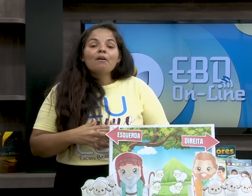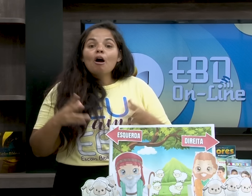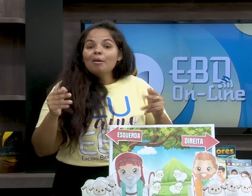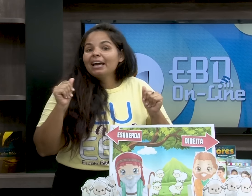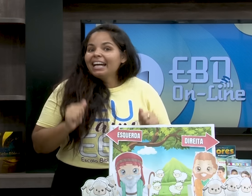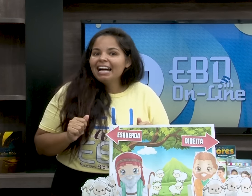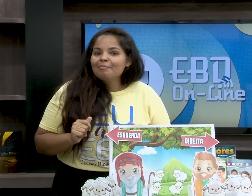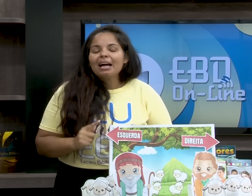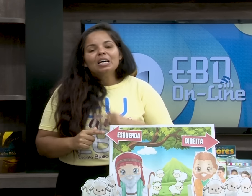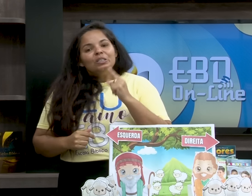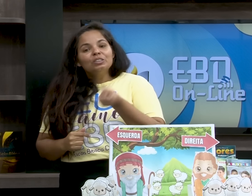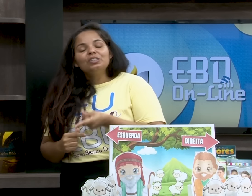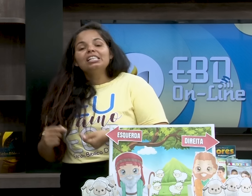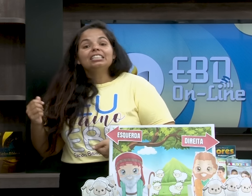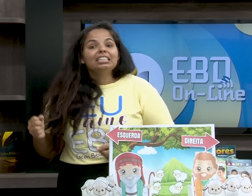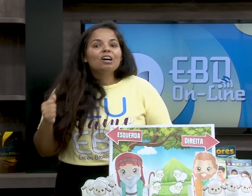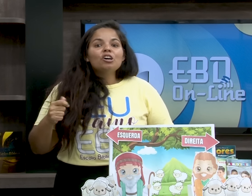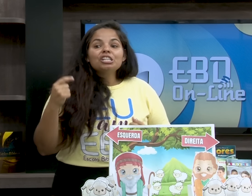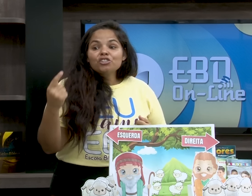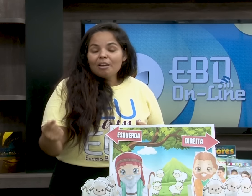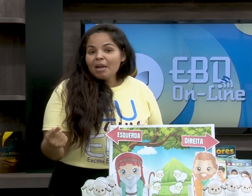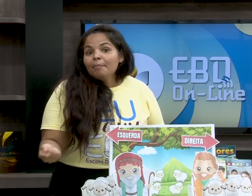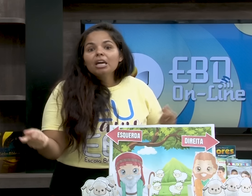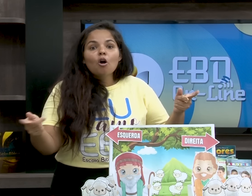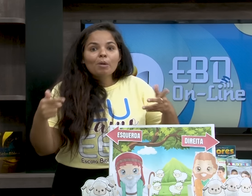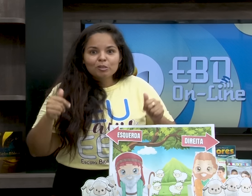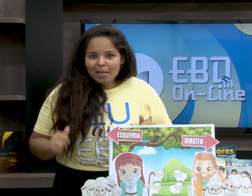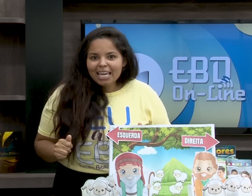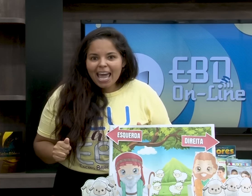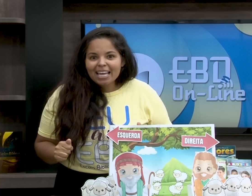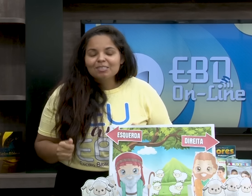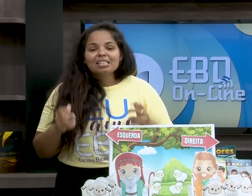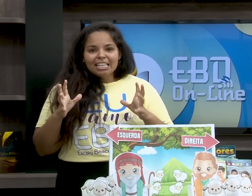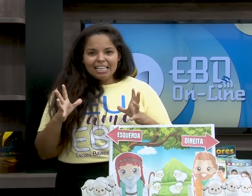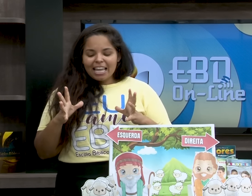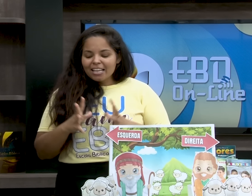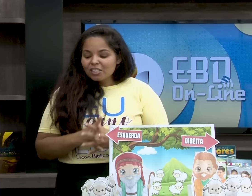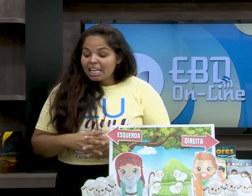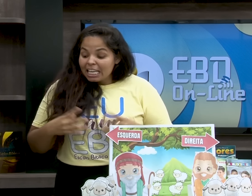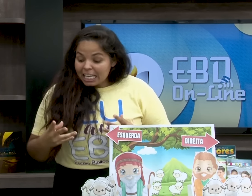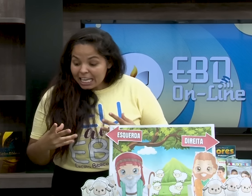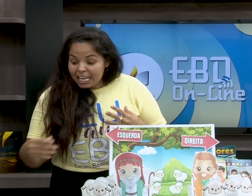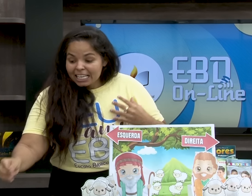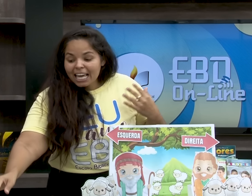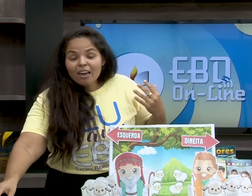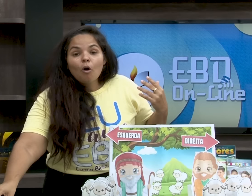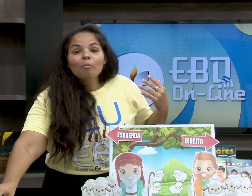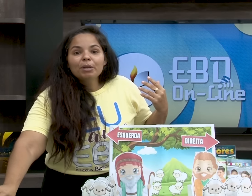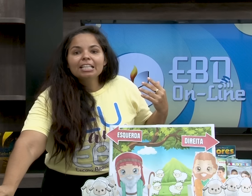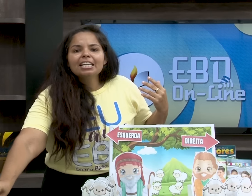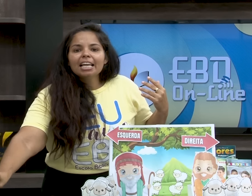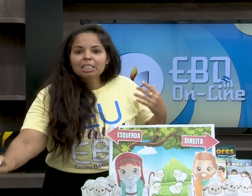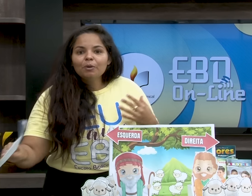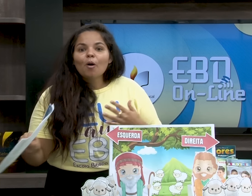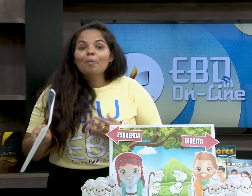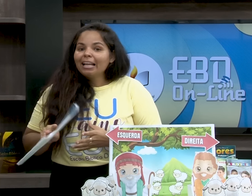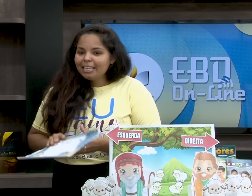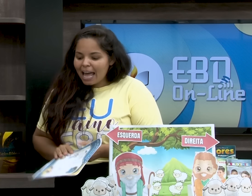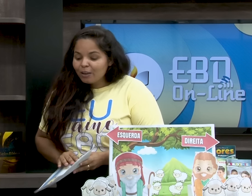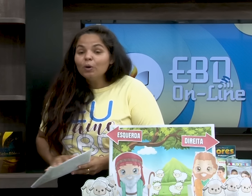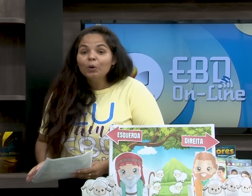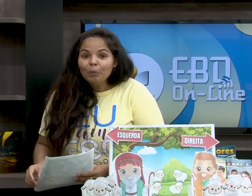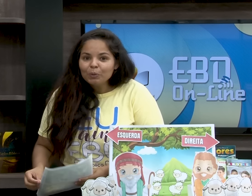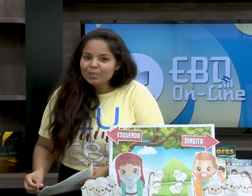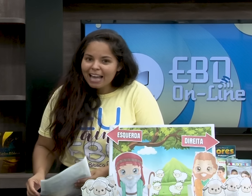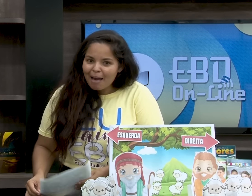Ah, tia, hoje eu arrumei minha cama. No outro dia, tia, hoje eu ajudei minha mãe a arrumar os brinquedos. Entende? E quem cumprir direitinho